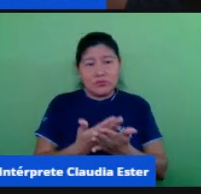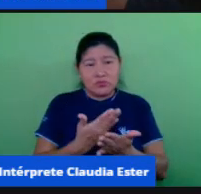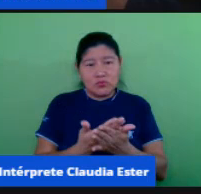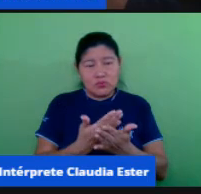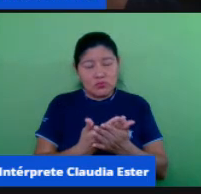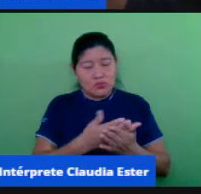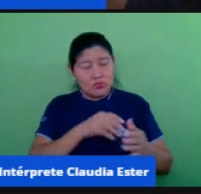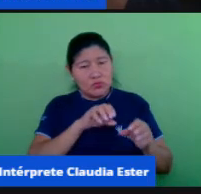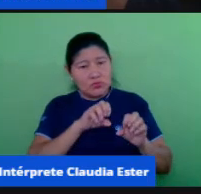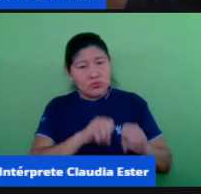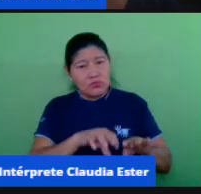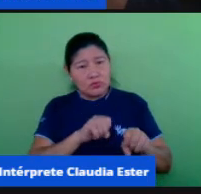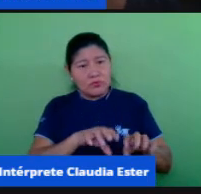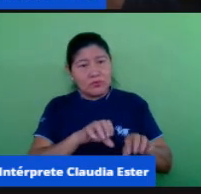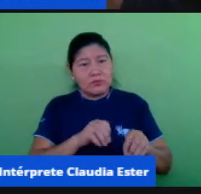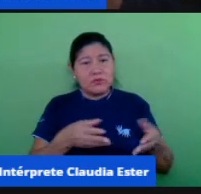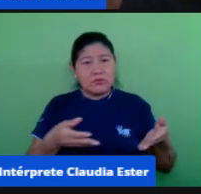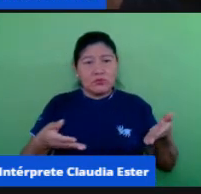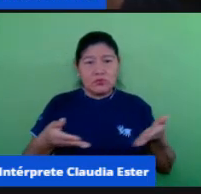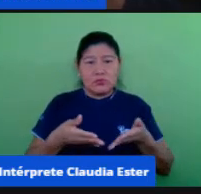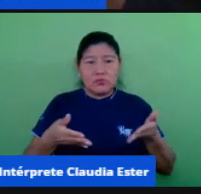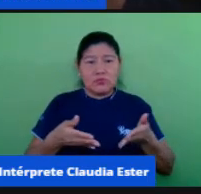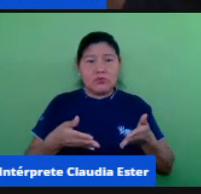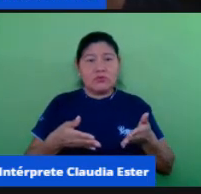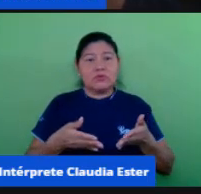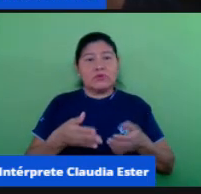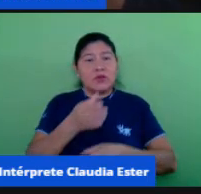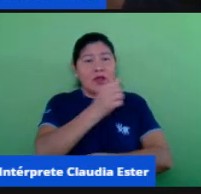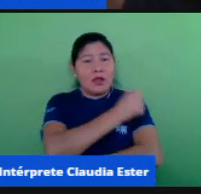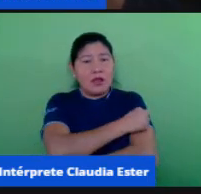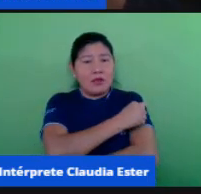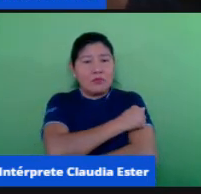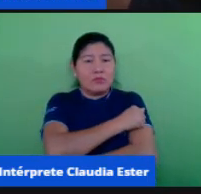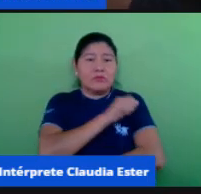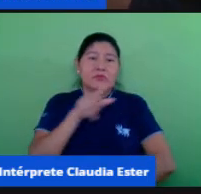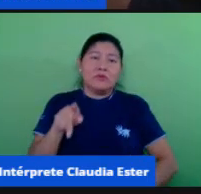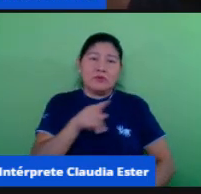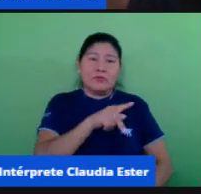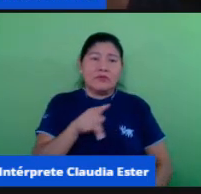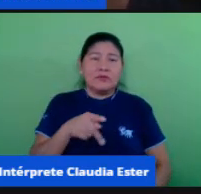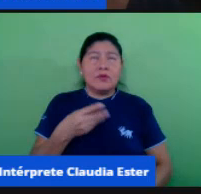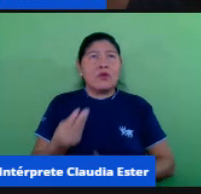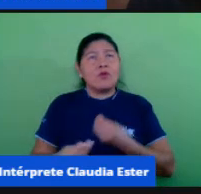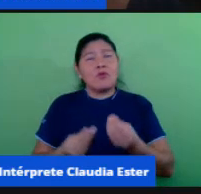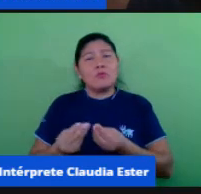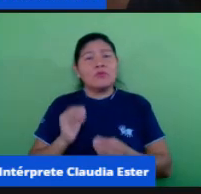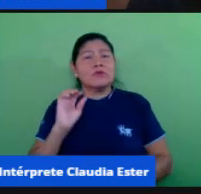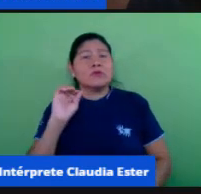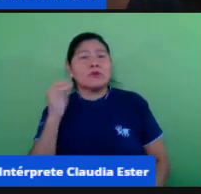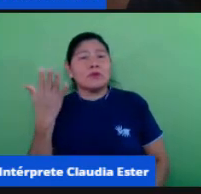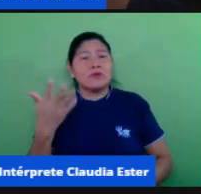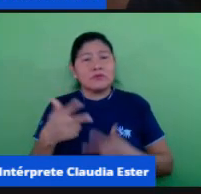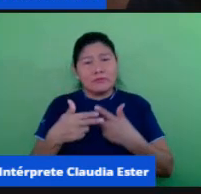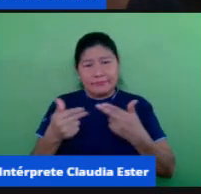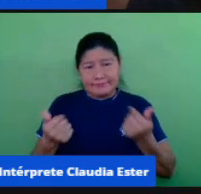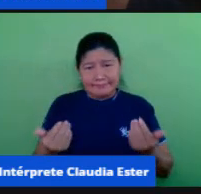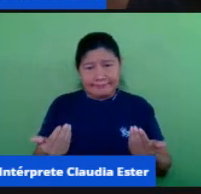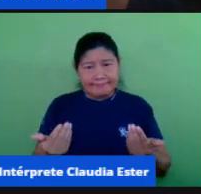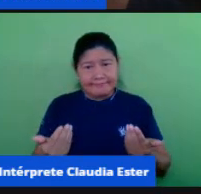de aprendizagem como é que isso tudo como é que a reflexão desses conhecimentos